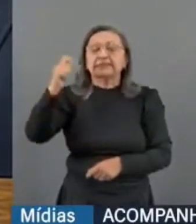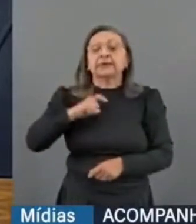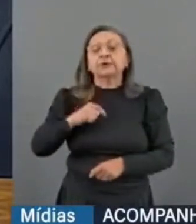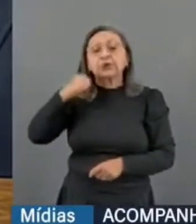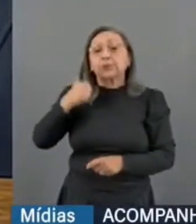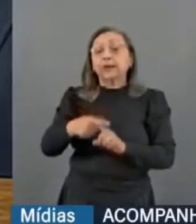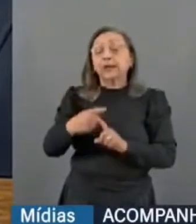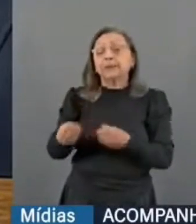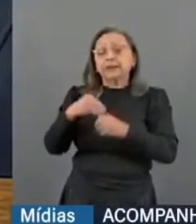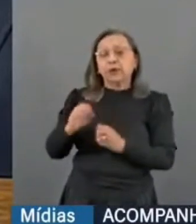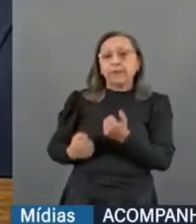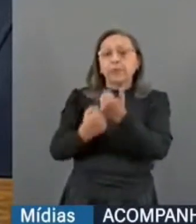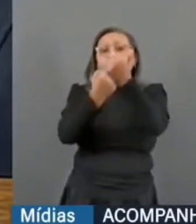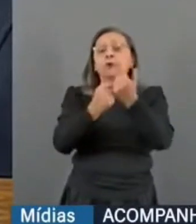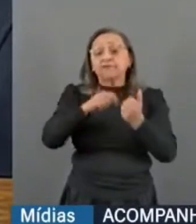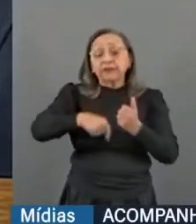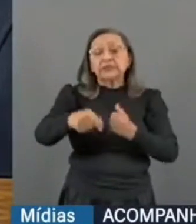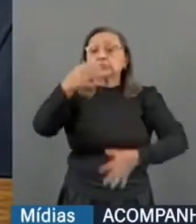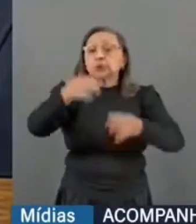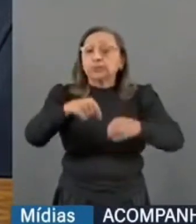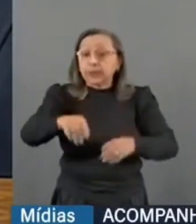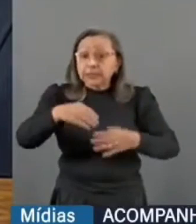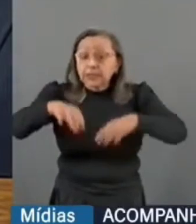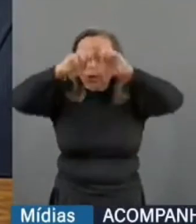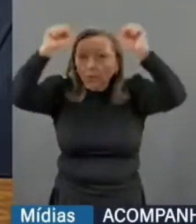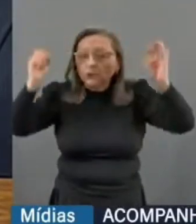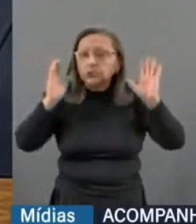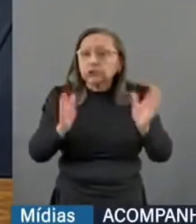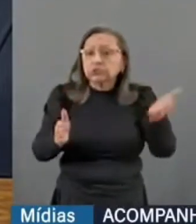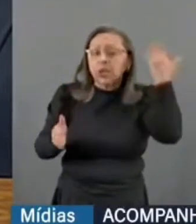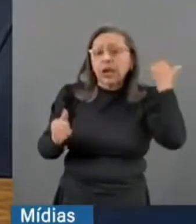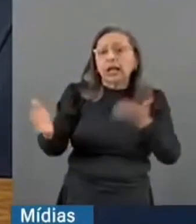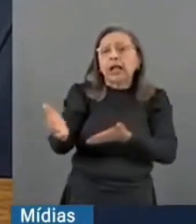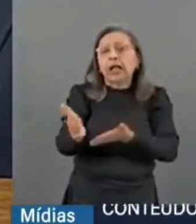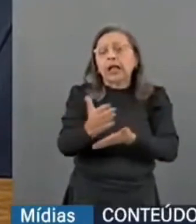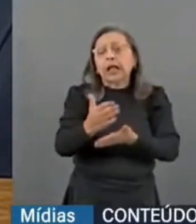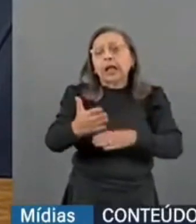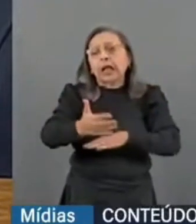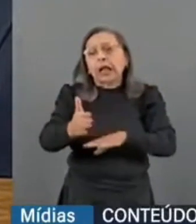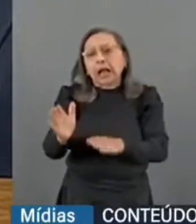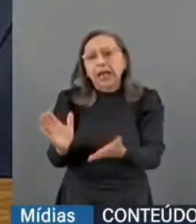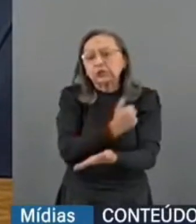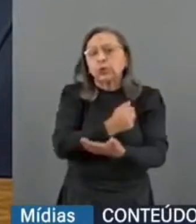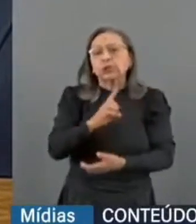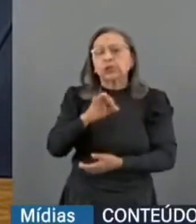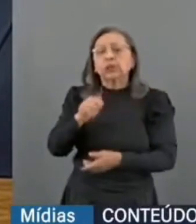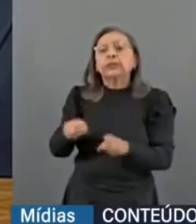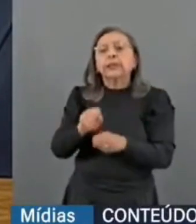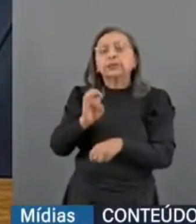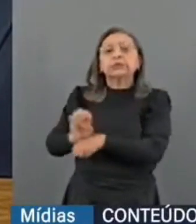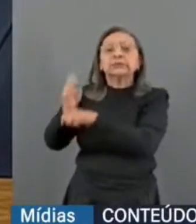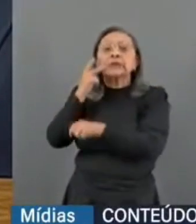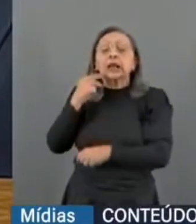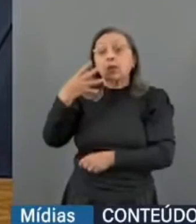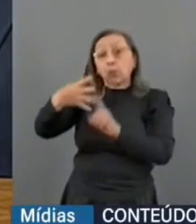me deu, será julgado por essa corte que já caçou Deltan, que também, lá no Ceará, quatro